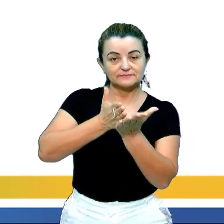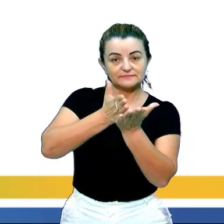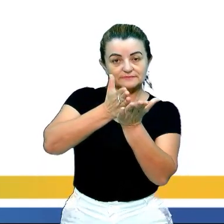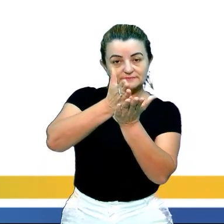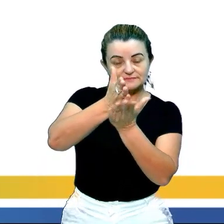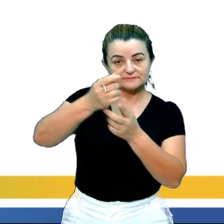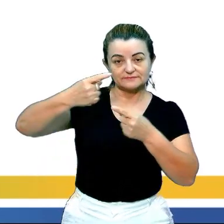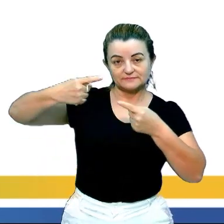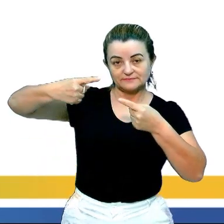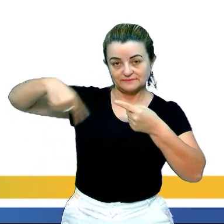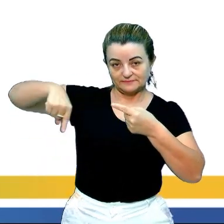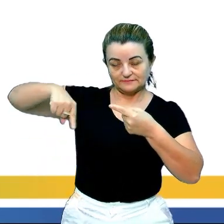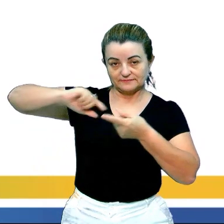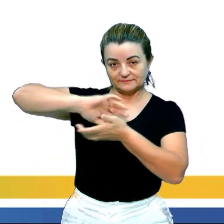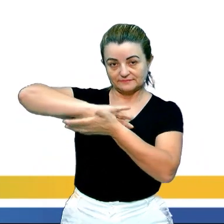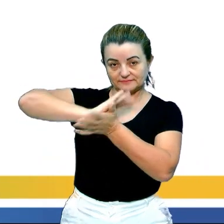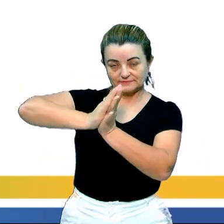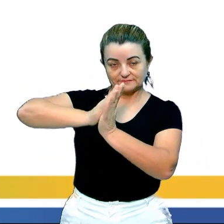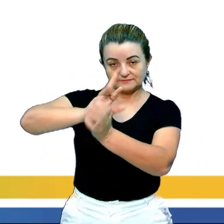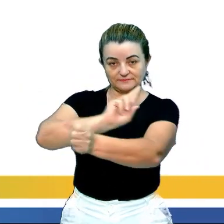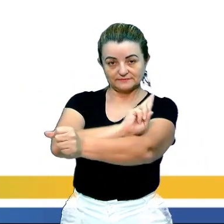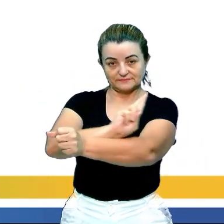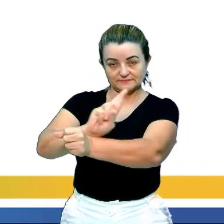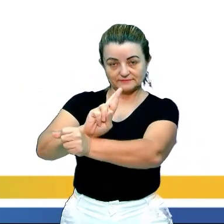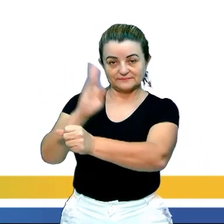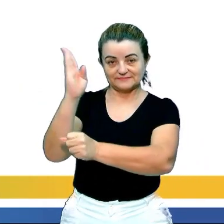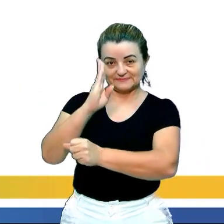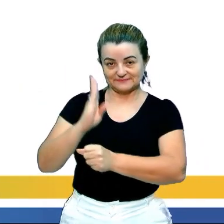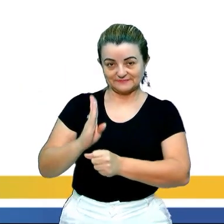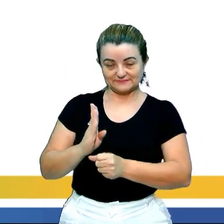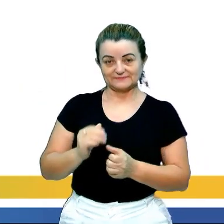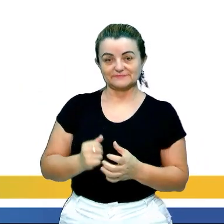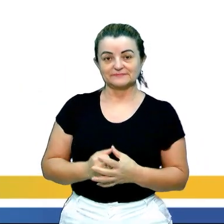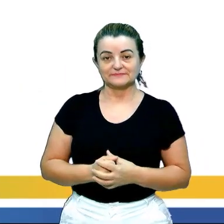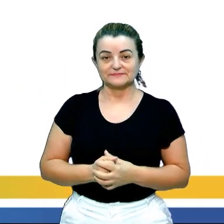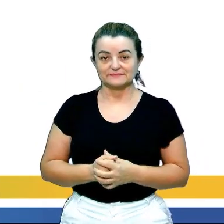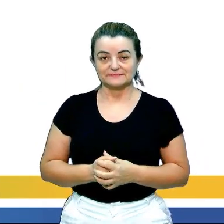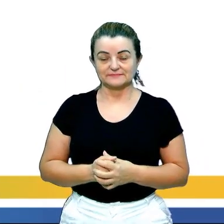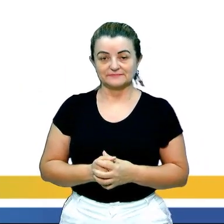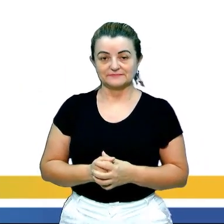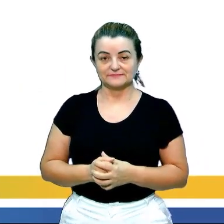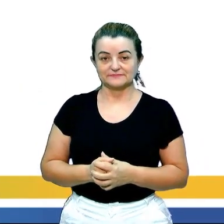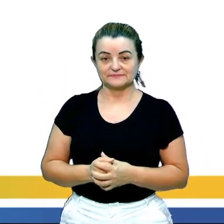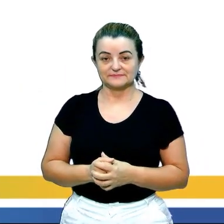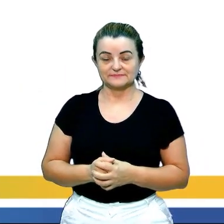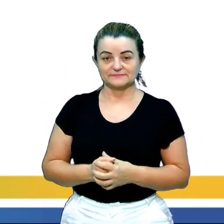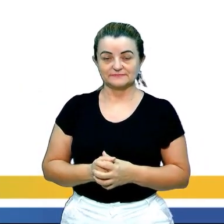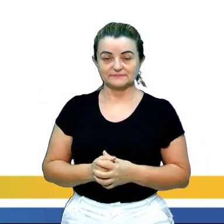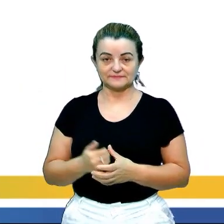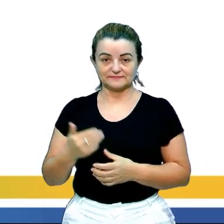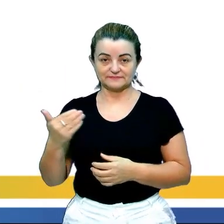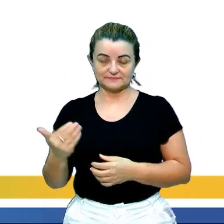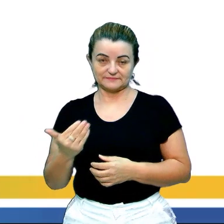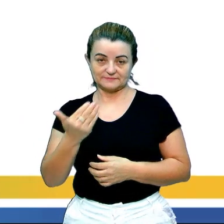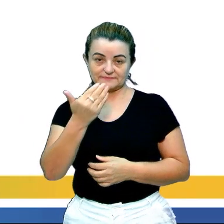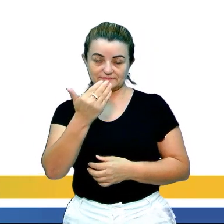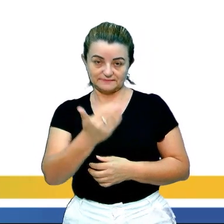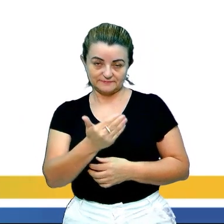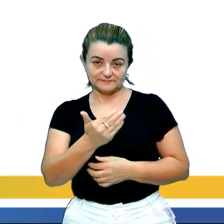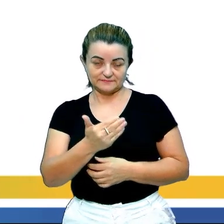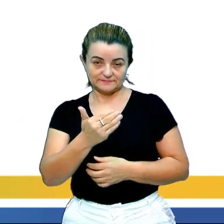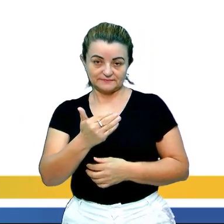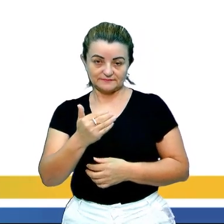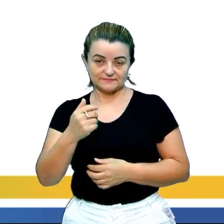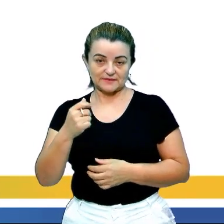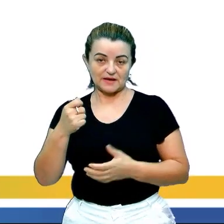combater a intolerância religiosa no Brasil. Só para fechar, né? Segundo a ativista e escritora norte-americana